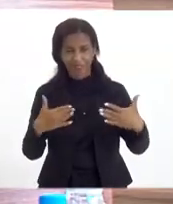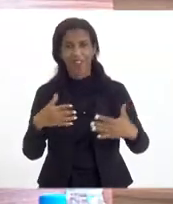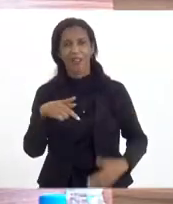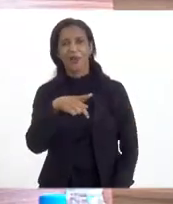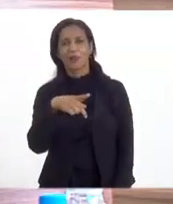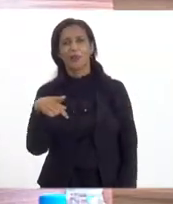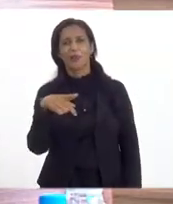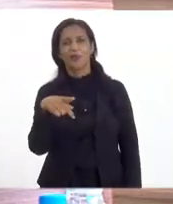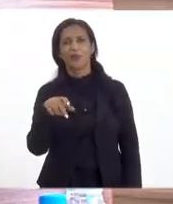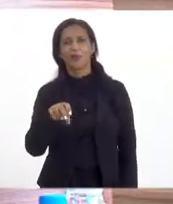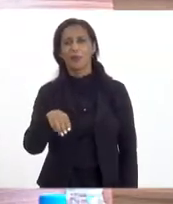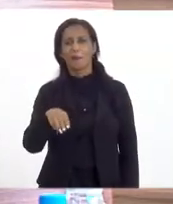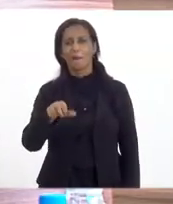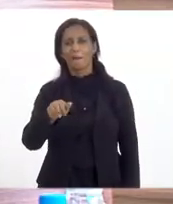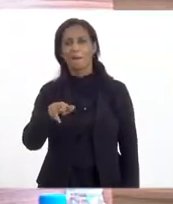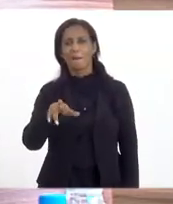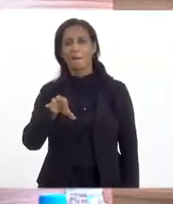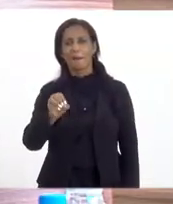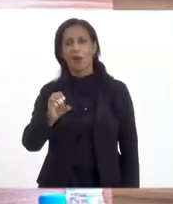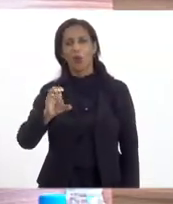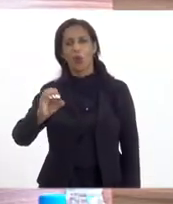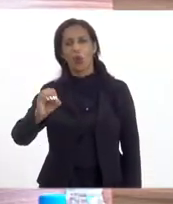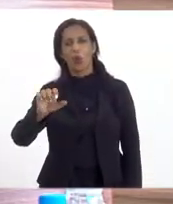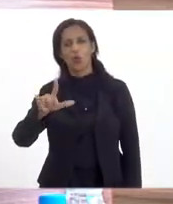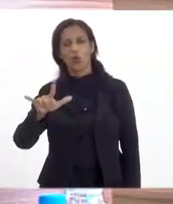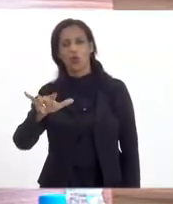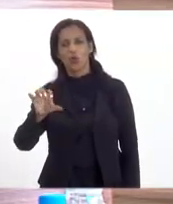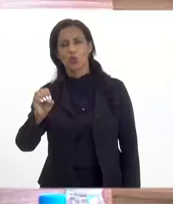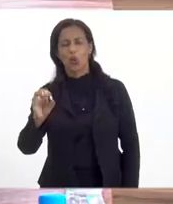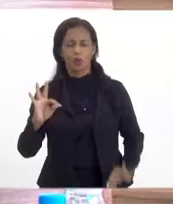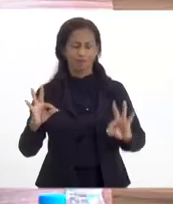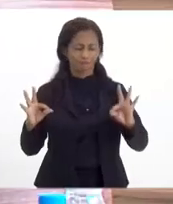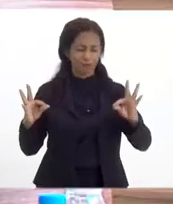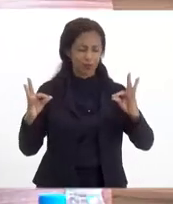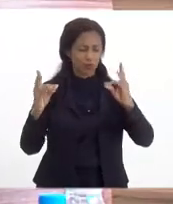Osório e a todos os mestres presentes.